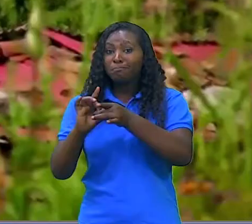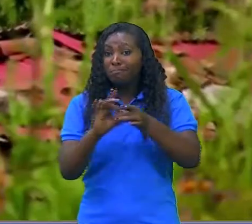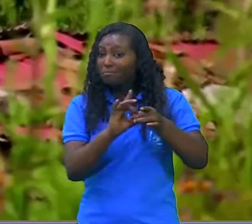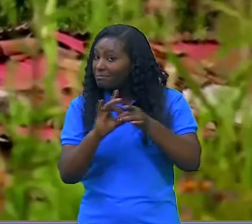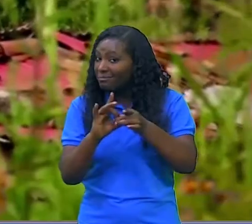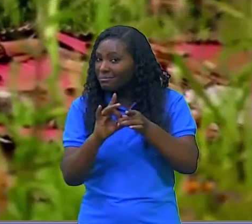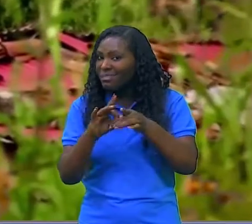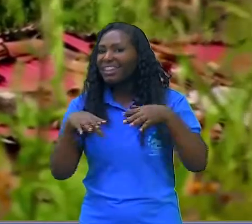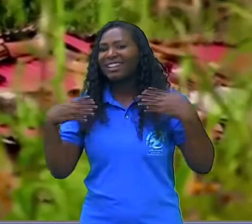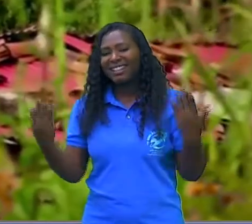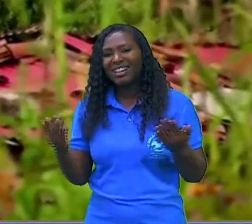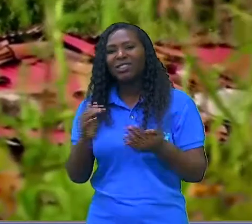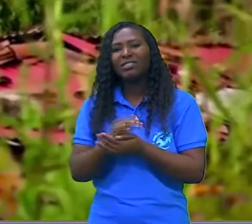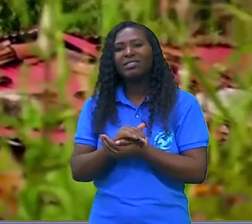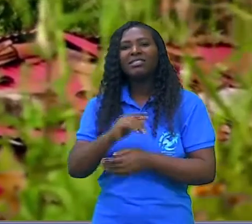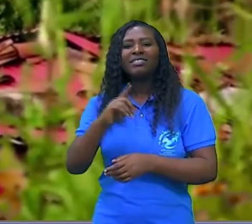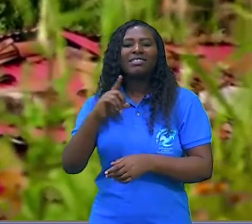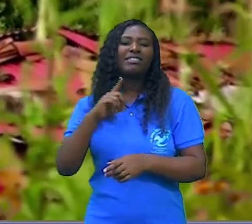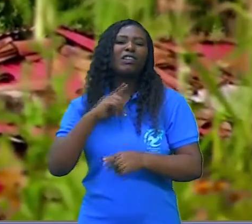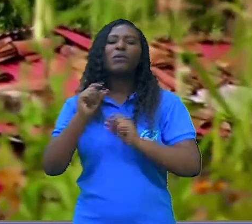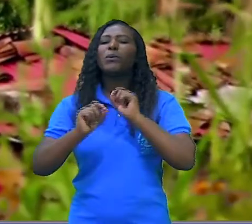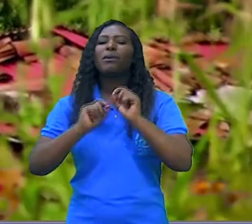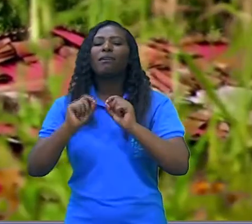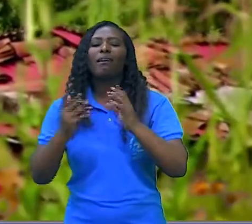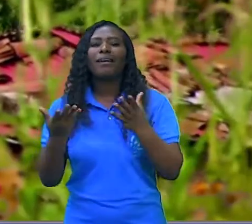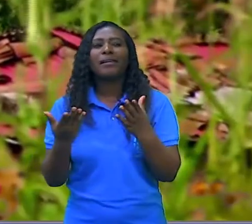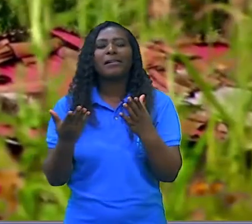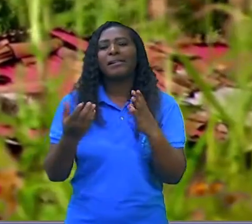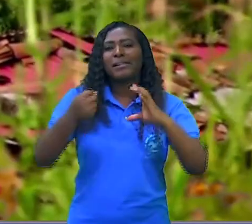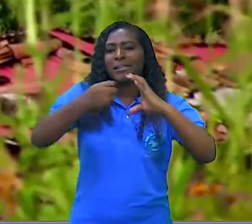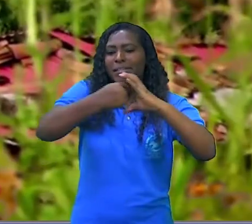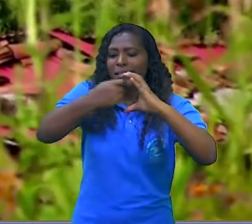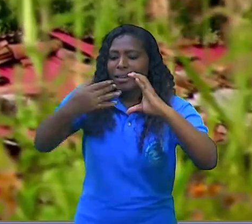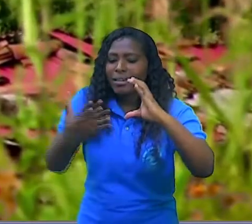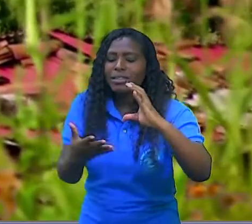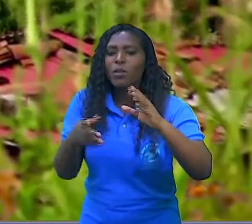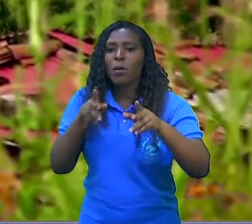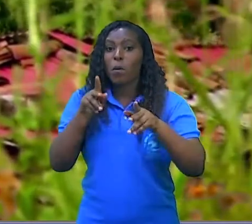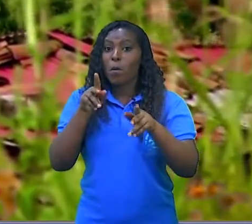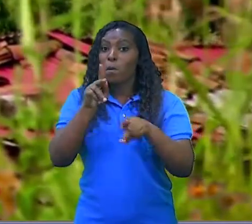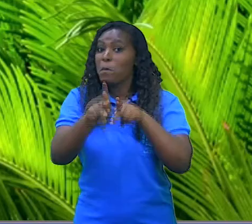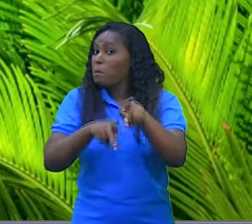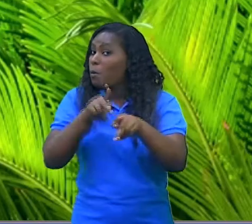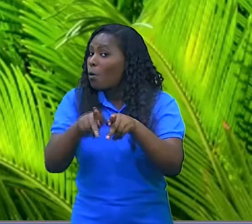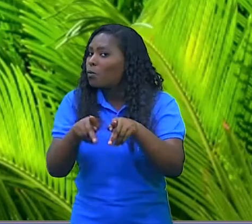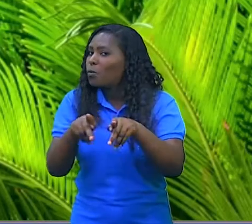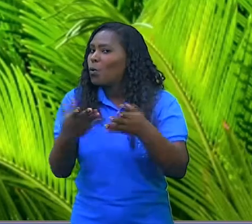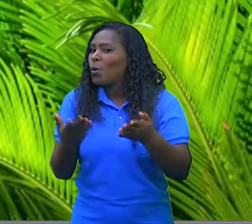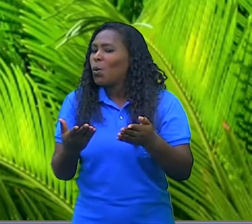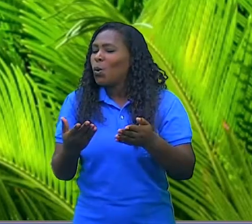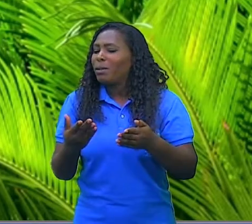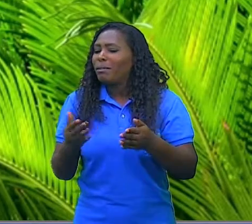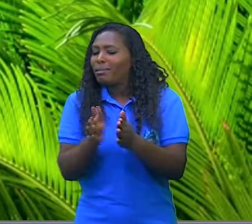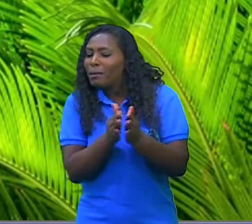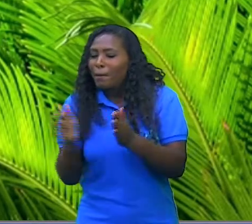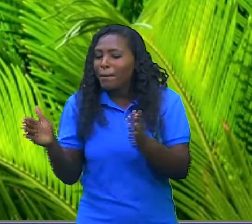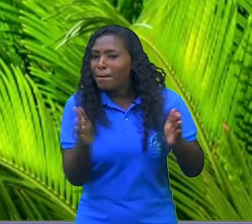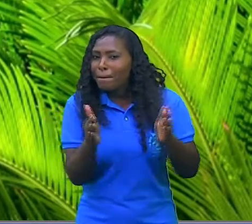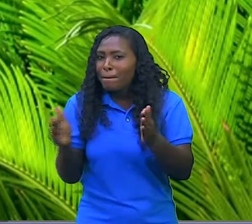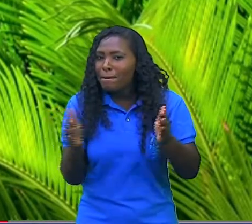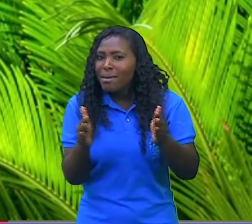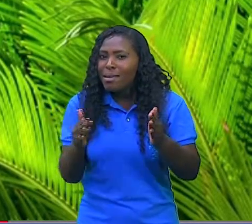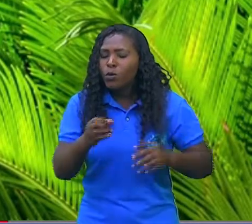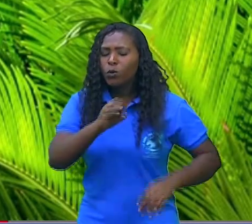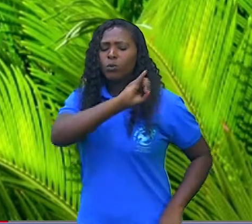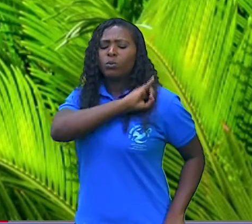as regiões conquistadas pelo Império de Alexandre Magno, que nós estamos